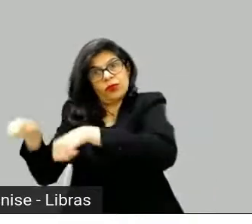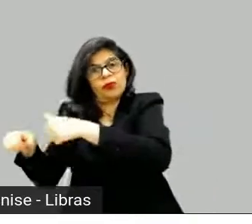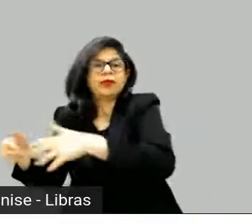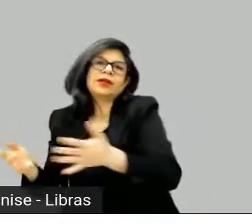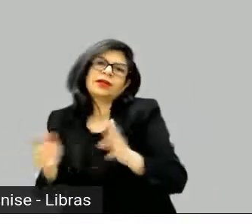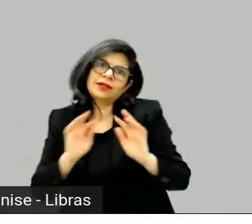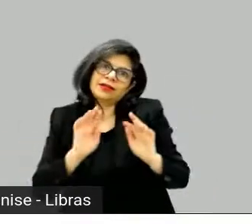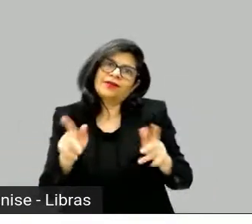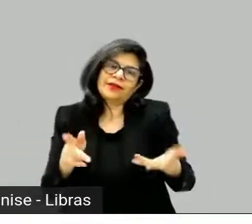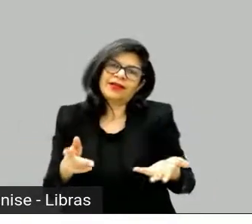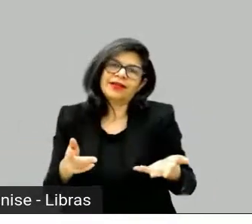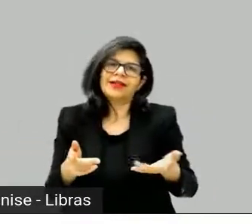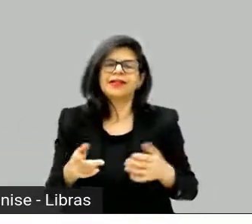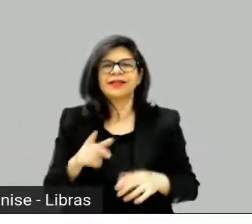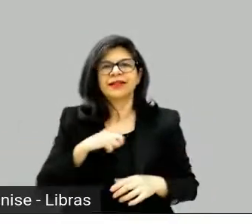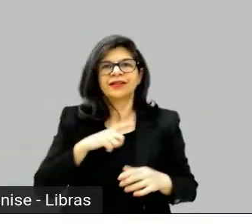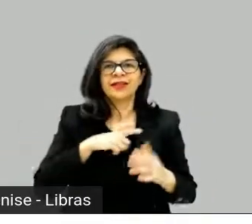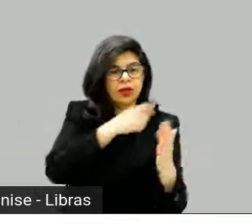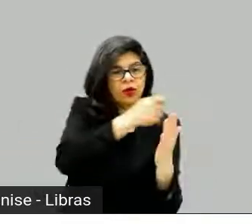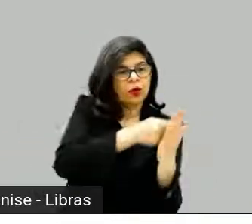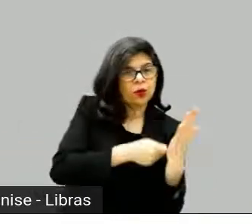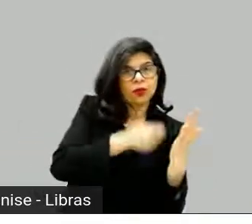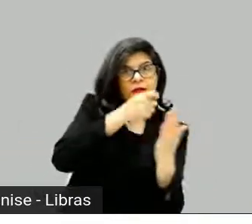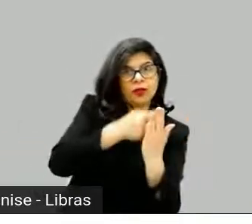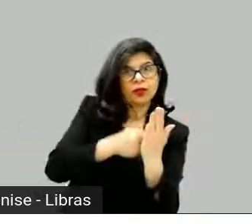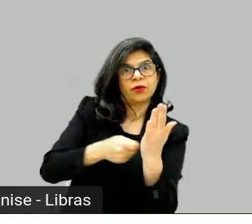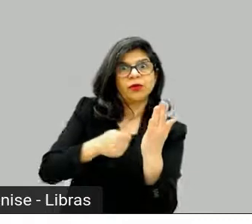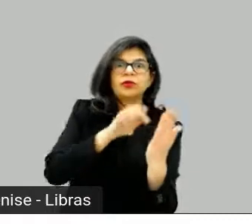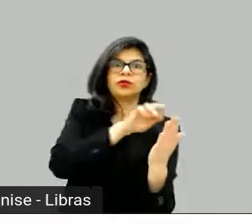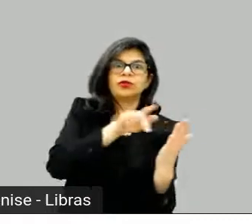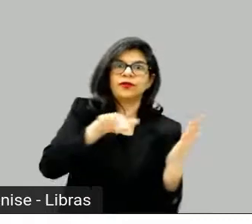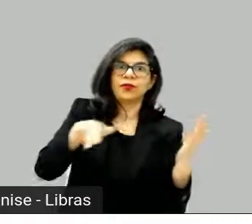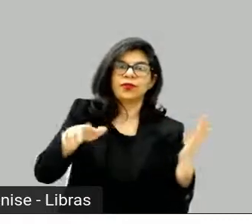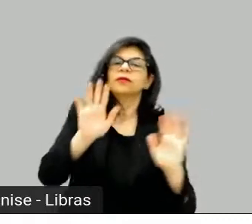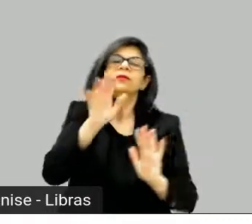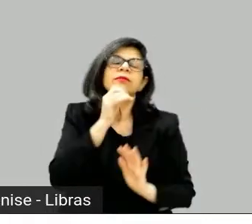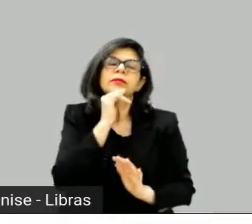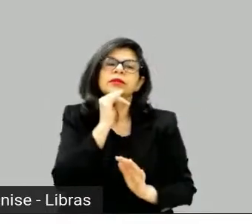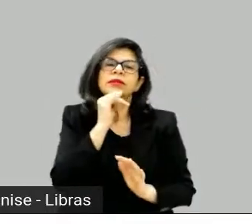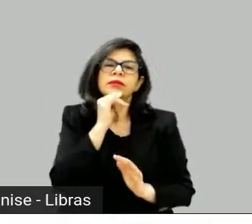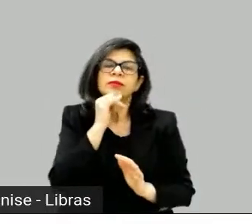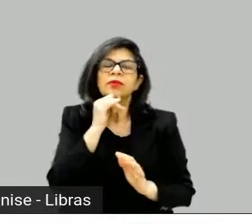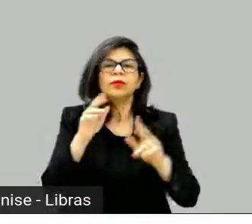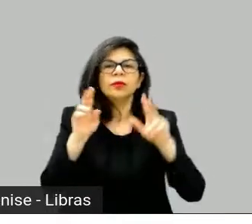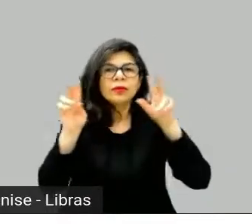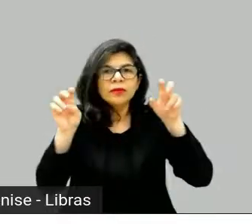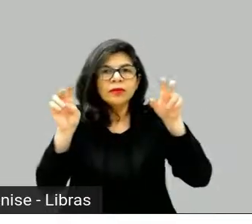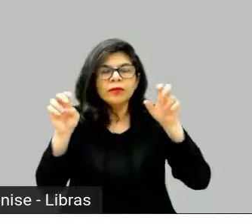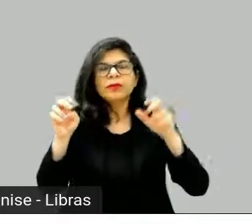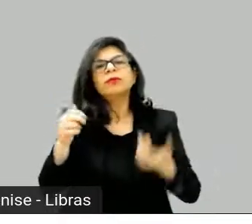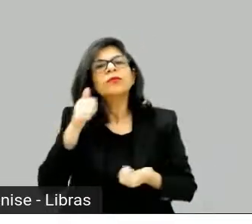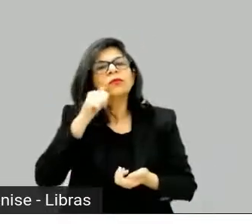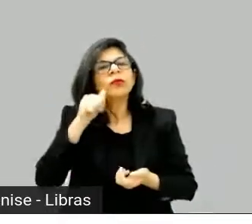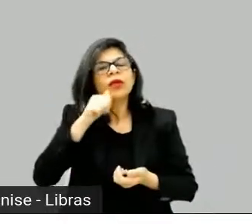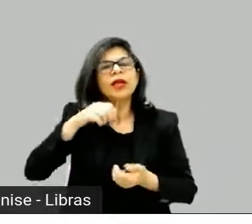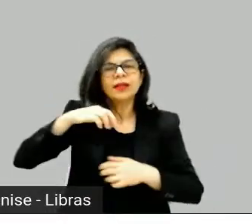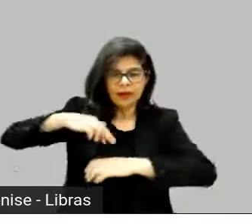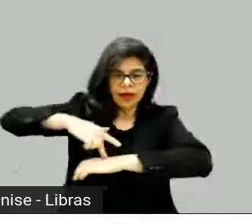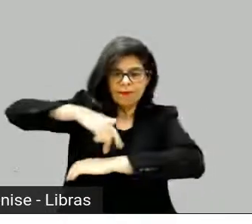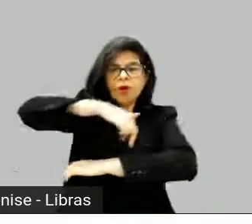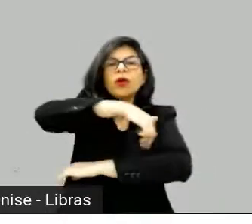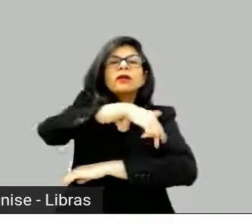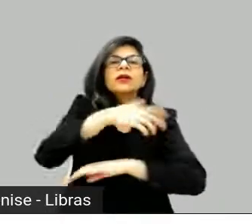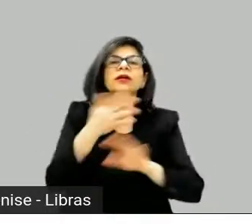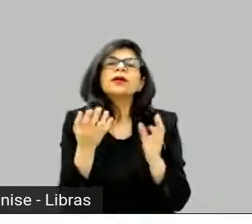nove roteiros escritos, não é nem escaleta, nove roteiros escritos, quando caiu um ator e não tinha como substituir,